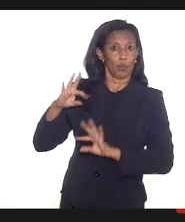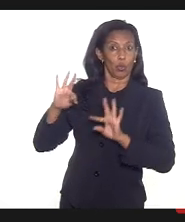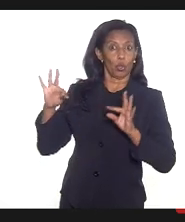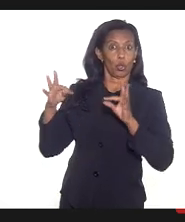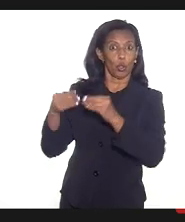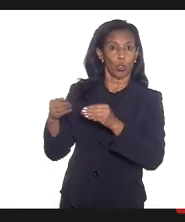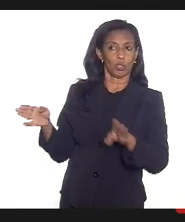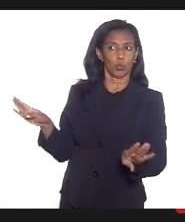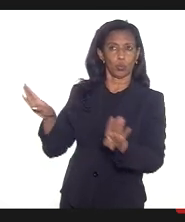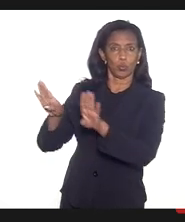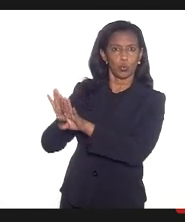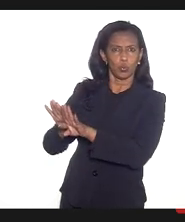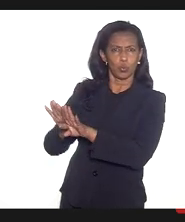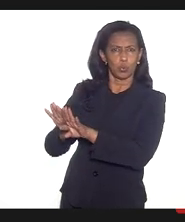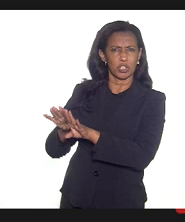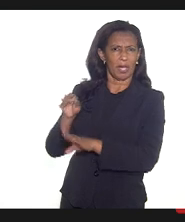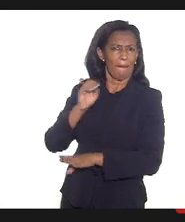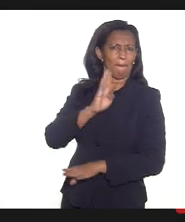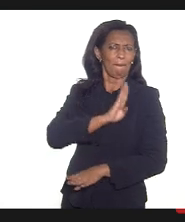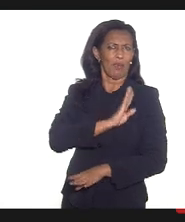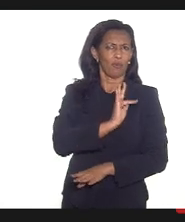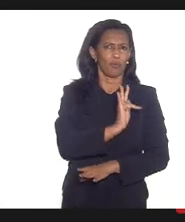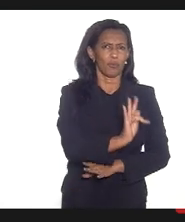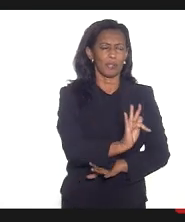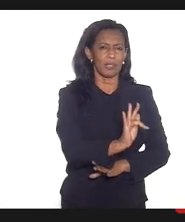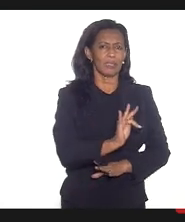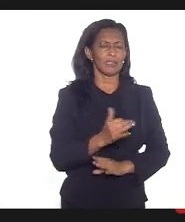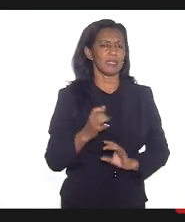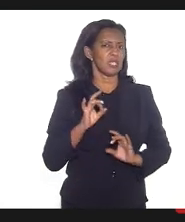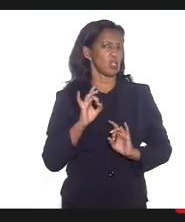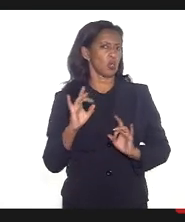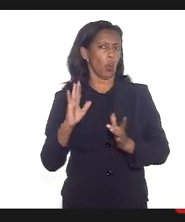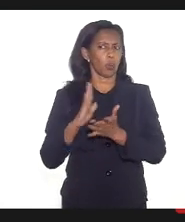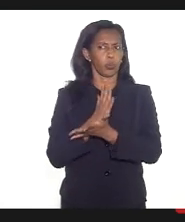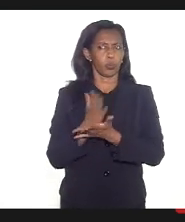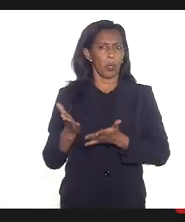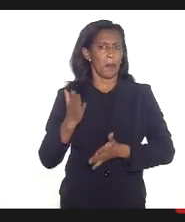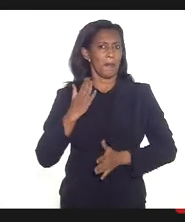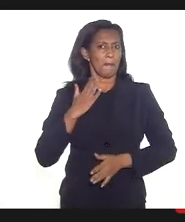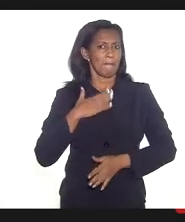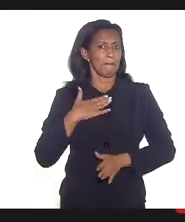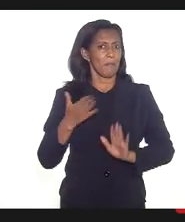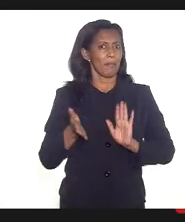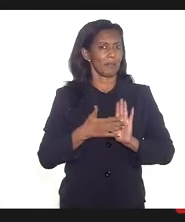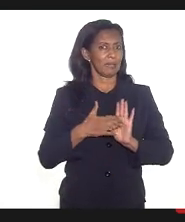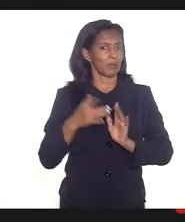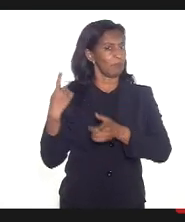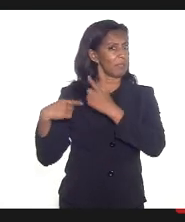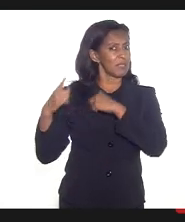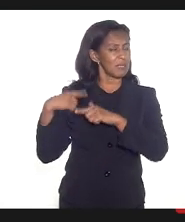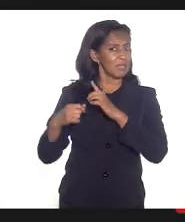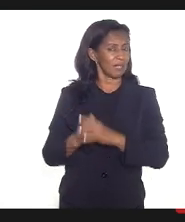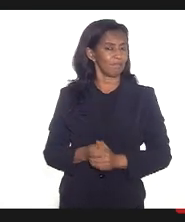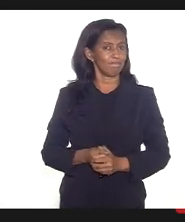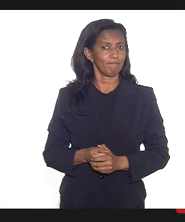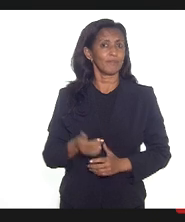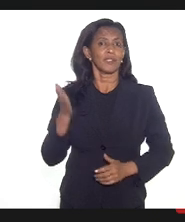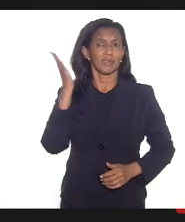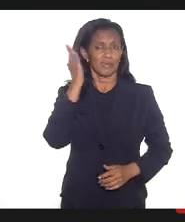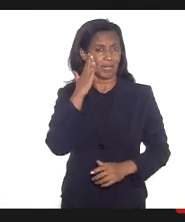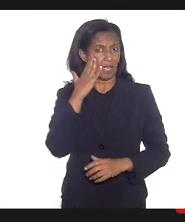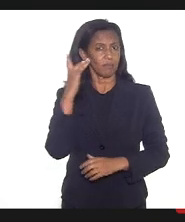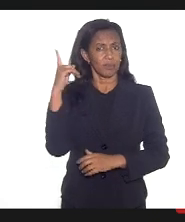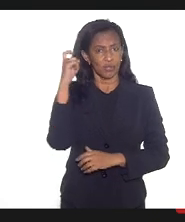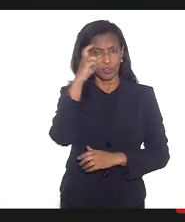fechadas na Baixada Fluminense isso no meu mandato passado e a gente sabe dessa